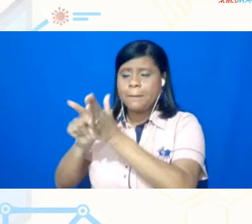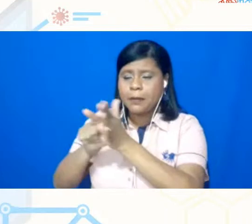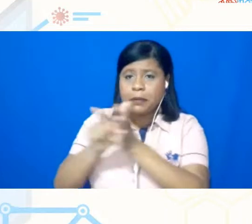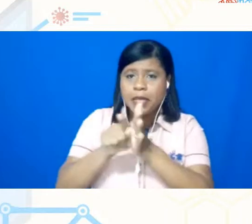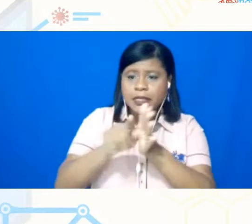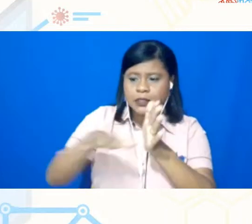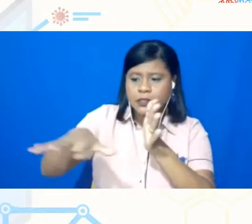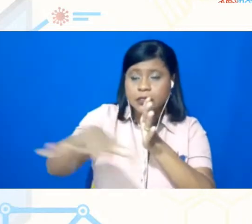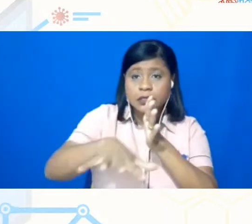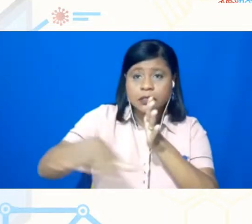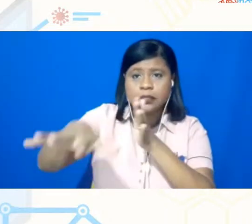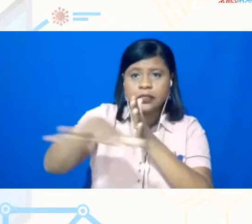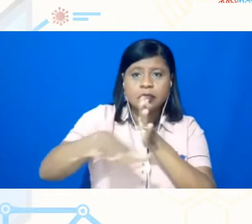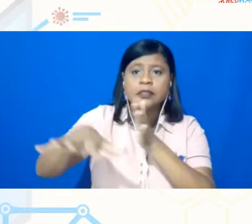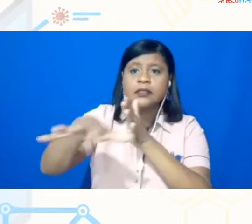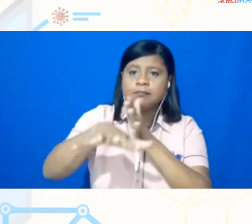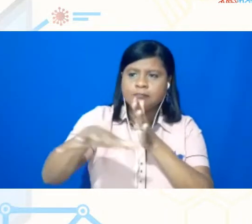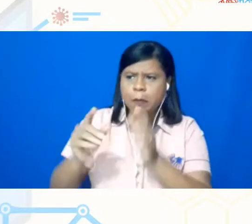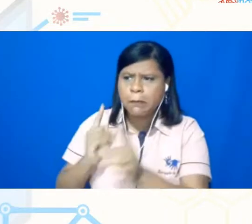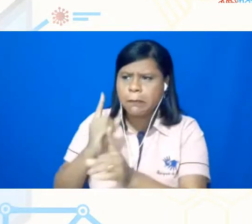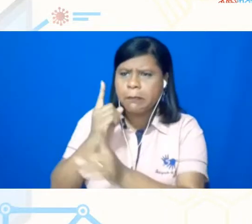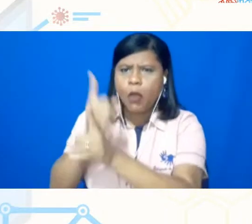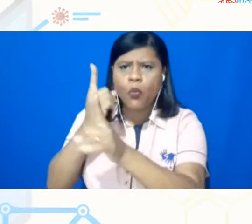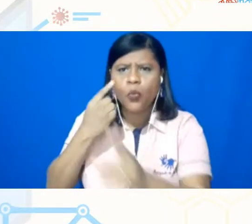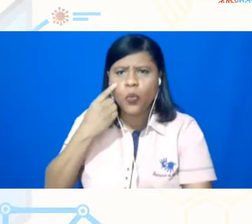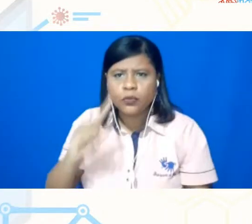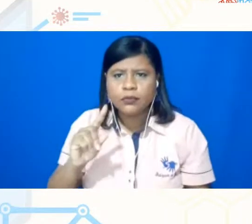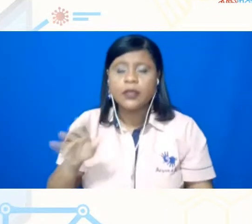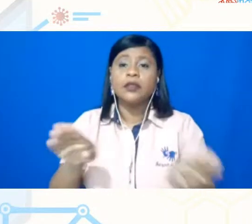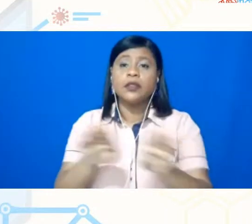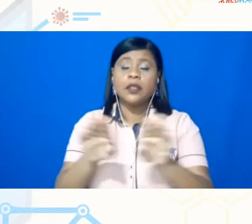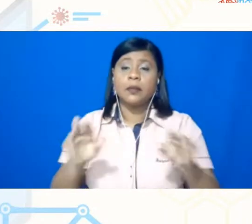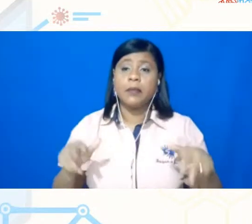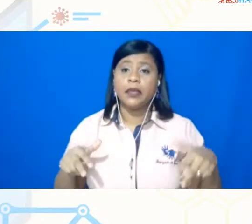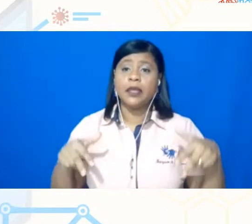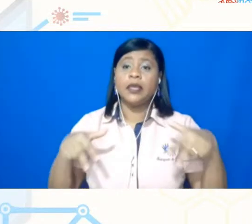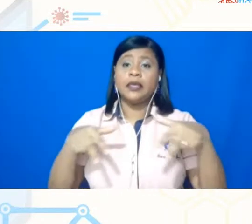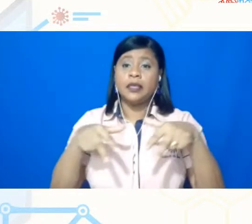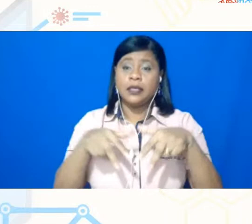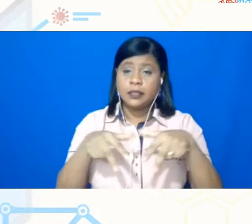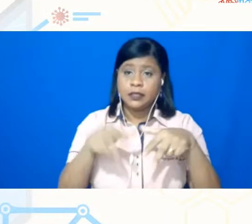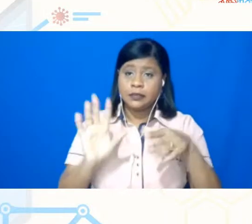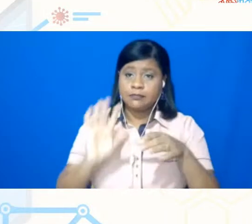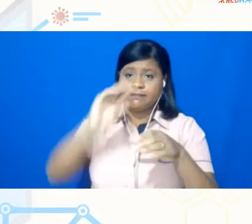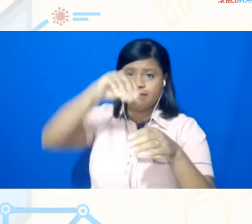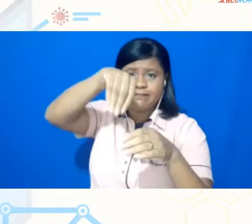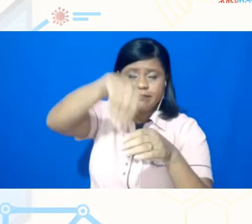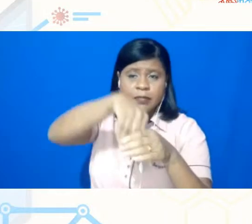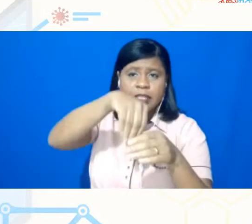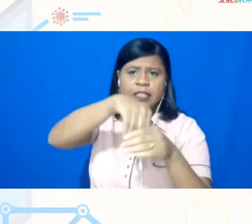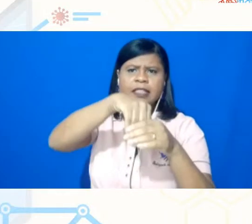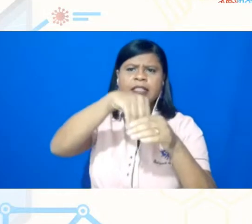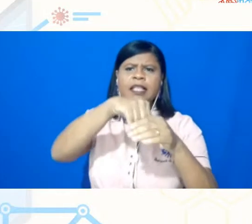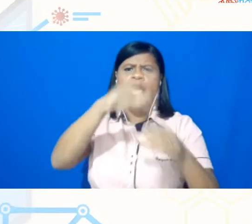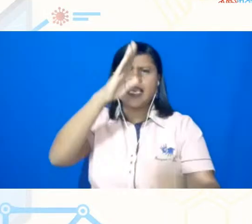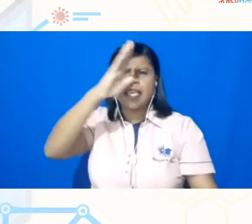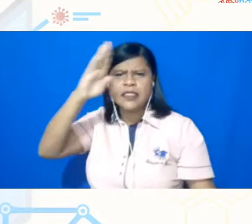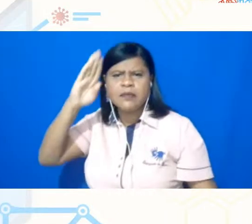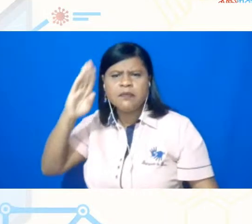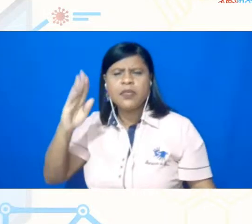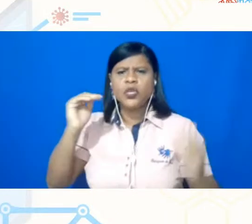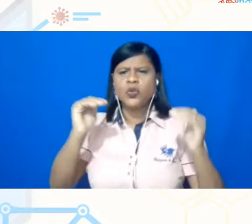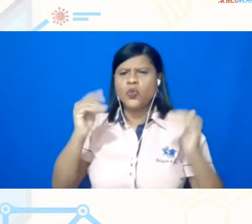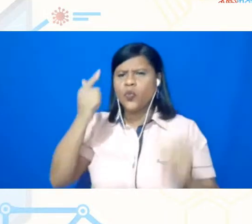achados de pesquisa de campo, o gênero na academia, nas universidades, nos institutos, nas